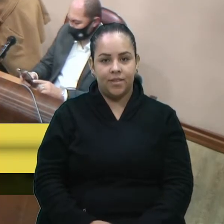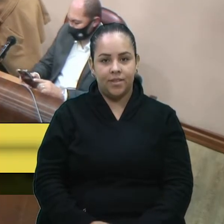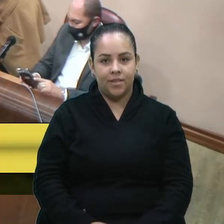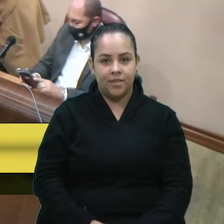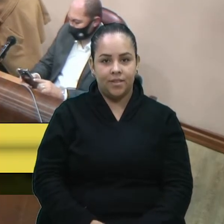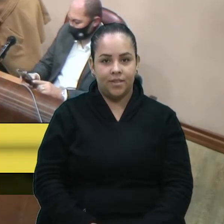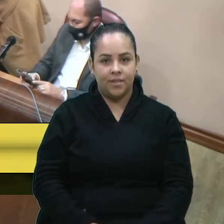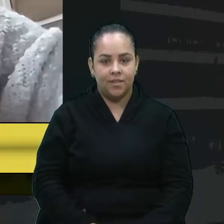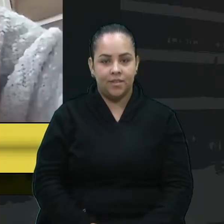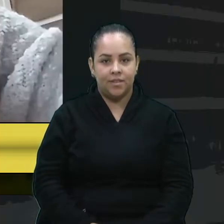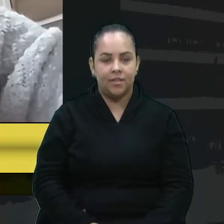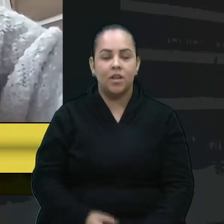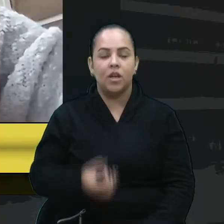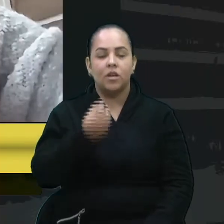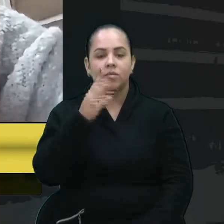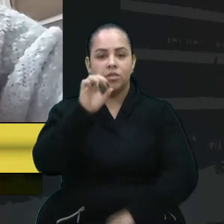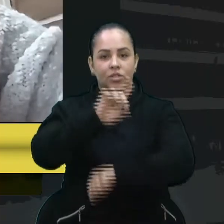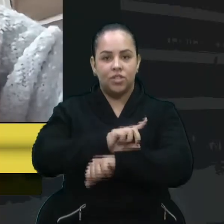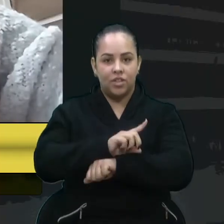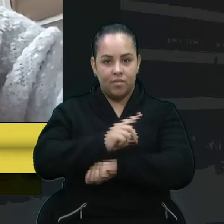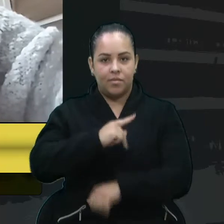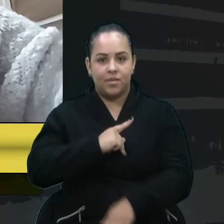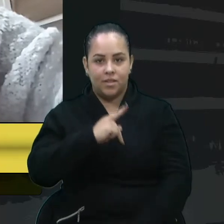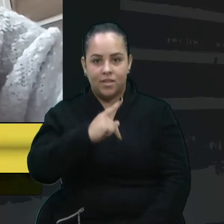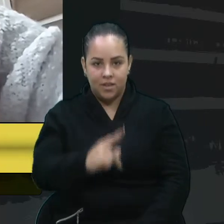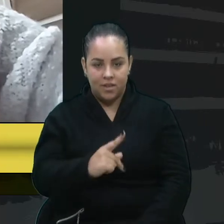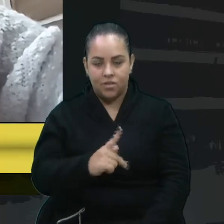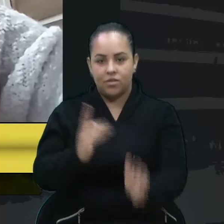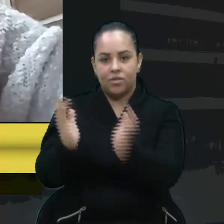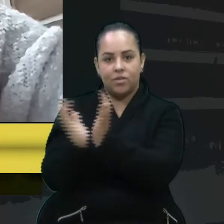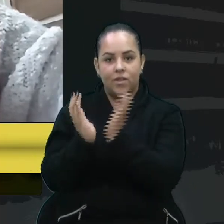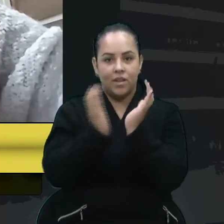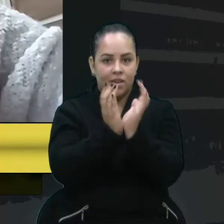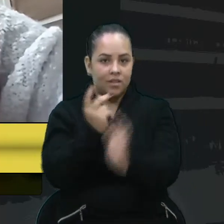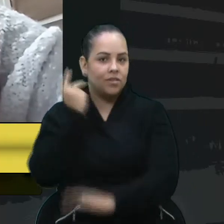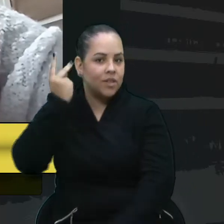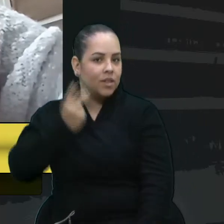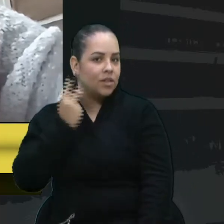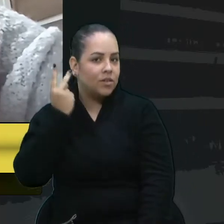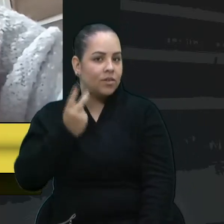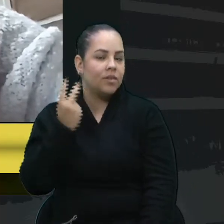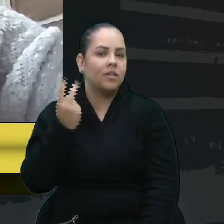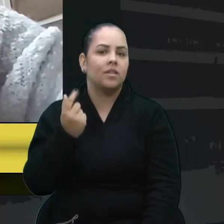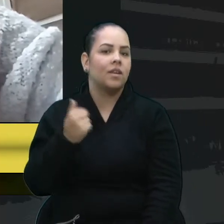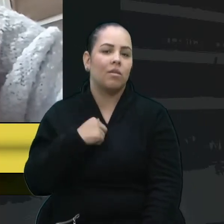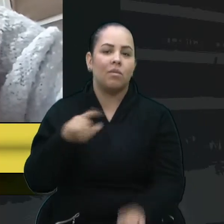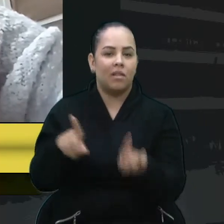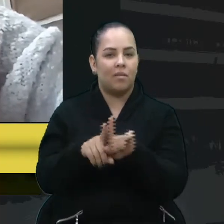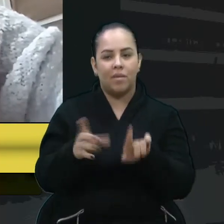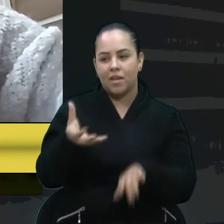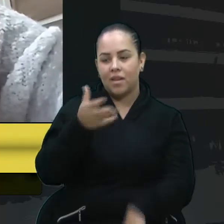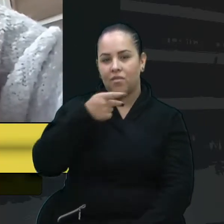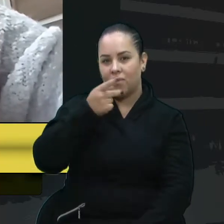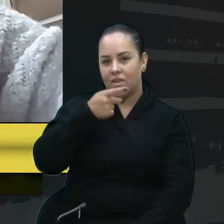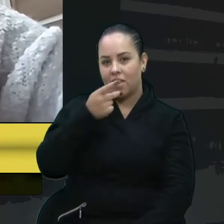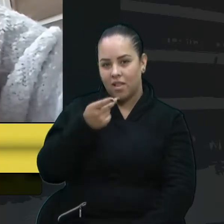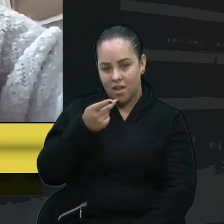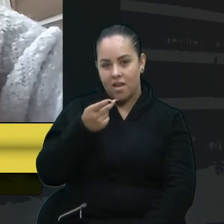Bom dia, seu presidente, senhoras e colegas vereadores. Eu também gostaria de me manifestar